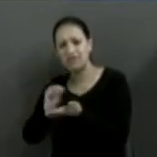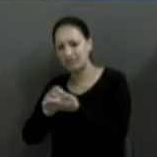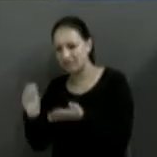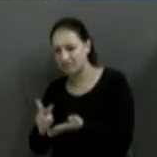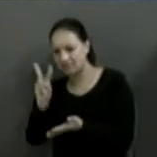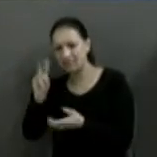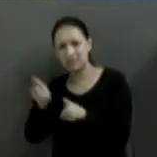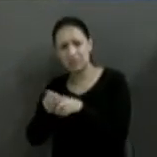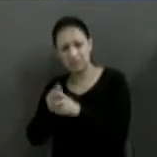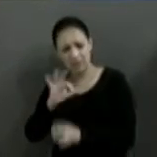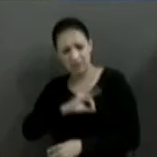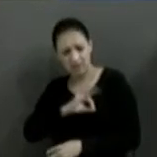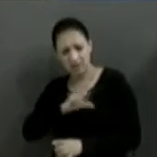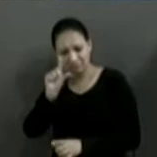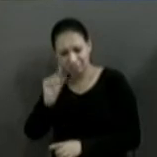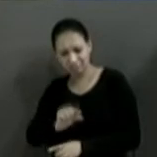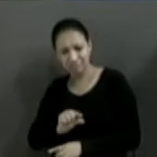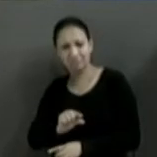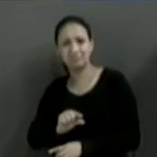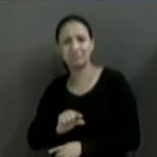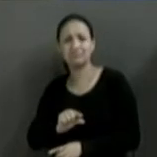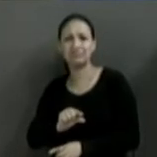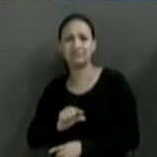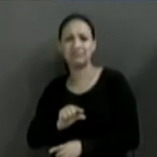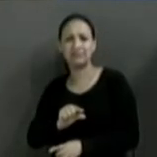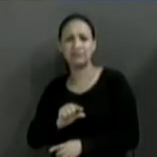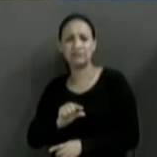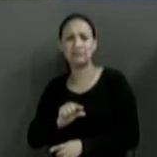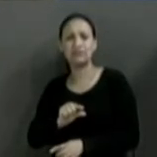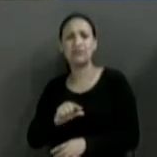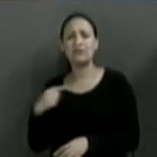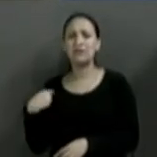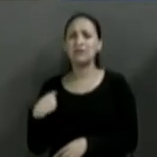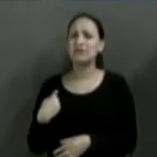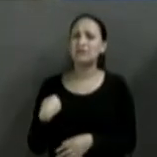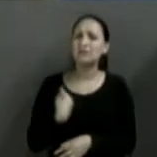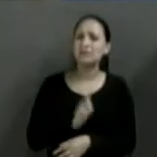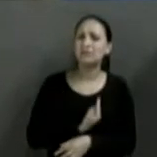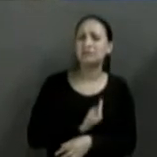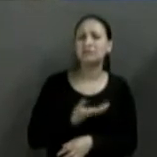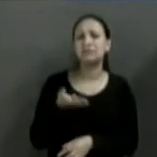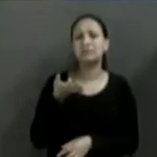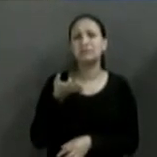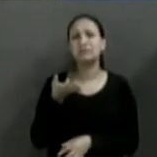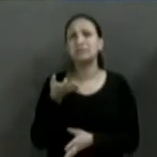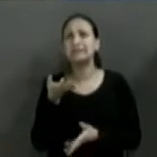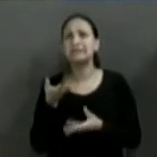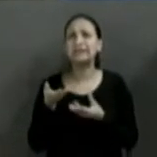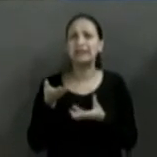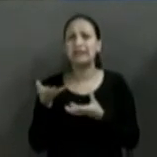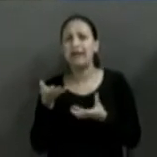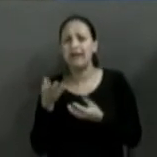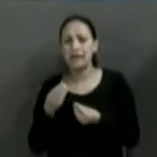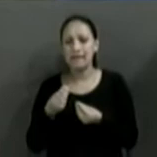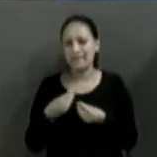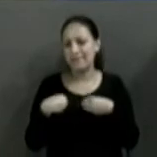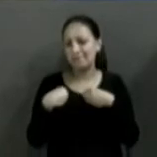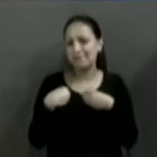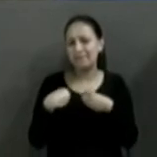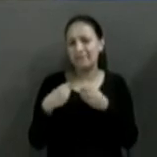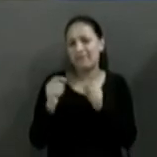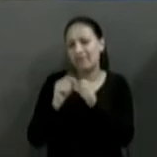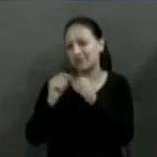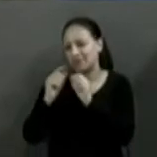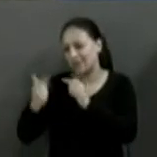os salários hoje estão abaixo da média, né, e a gente, aí a gente quer, às vezes, ah, quer que preste excelente serviço, mas também não